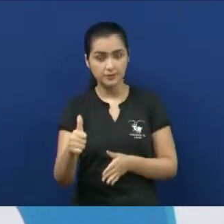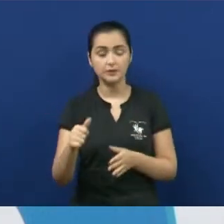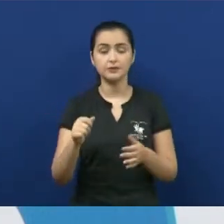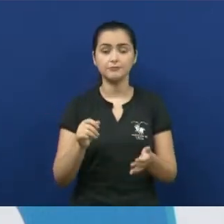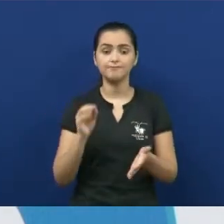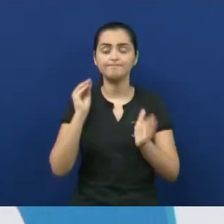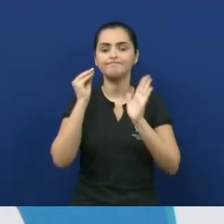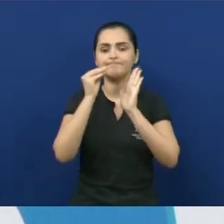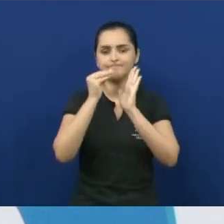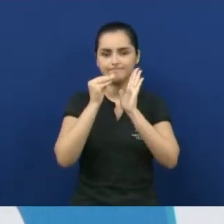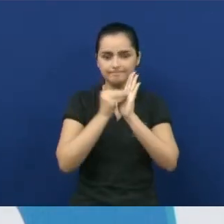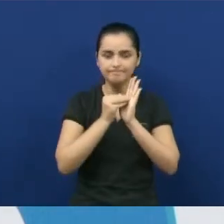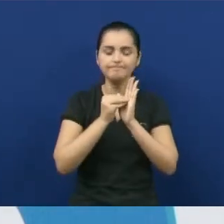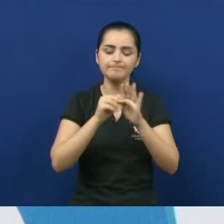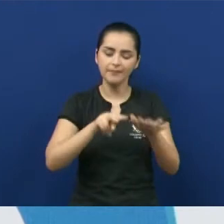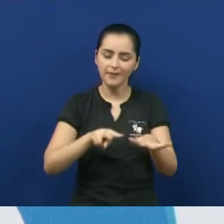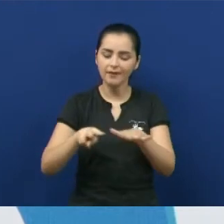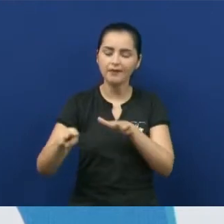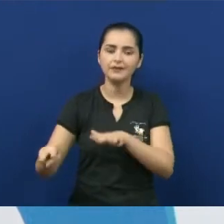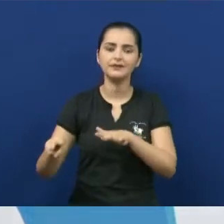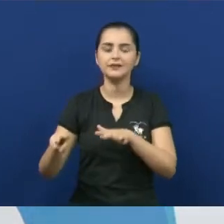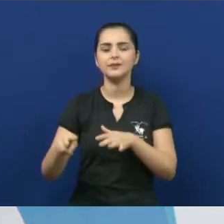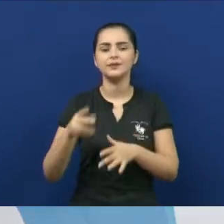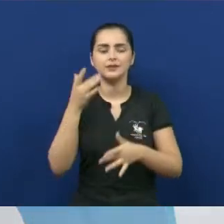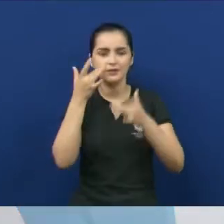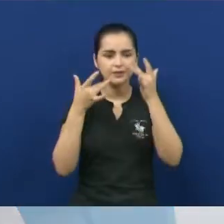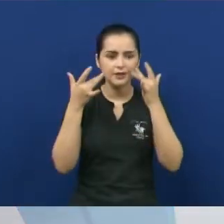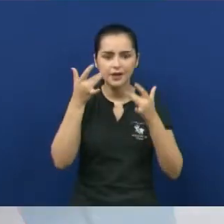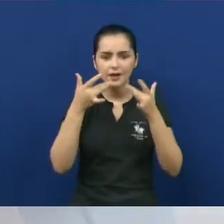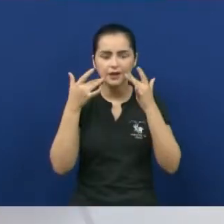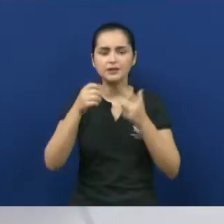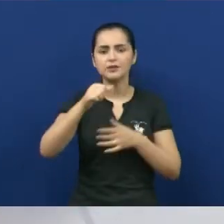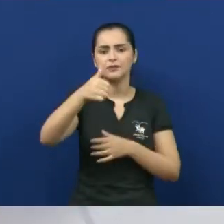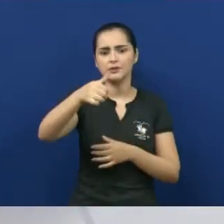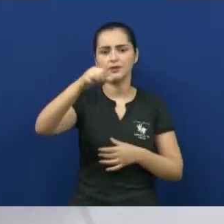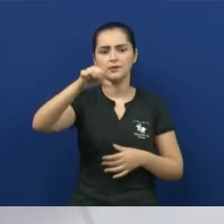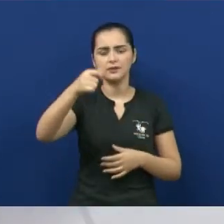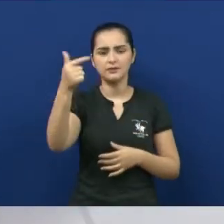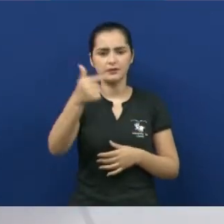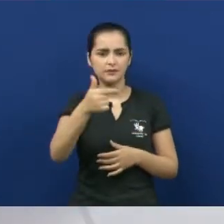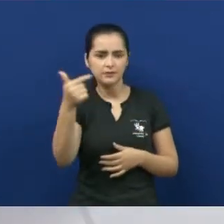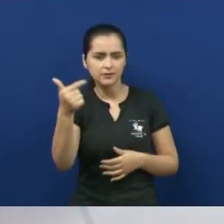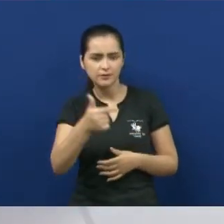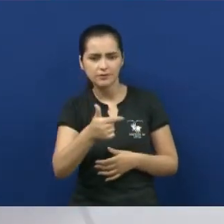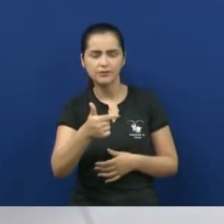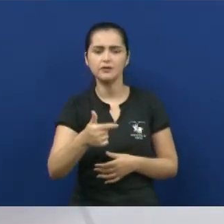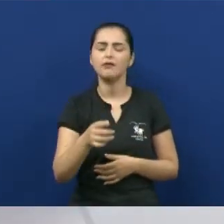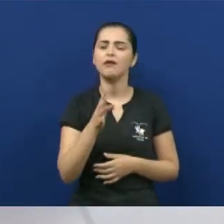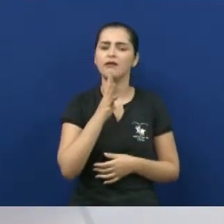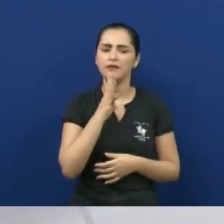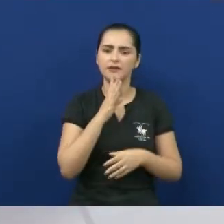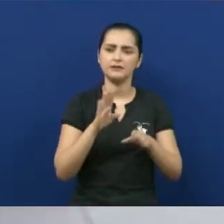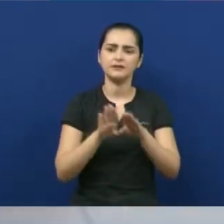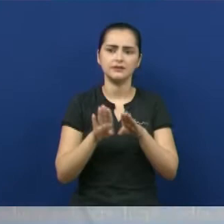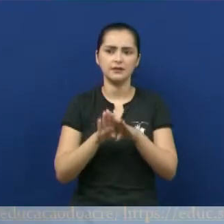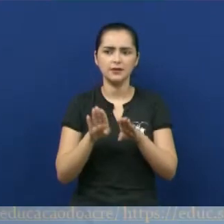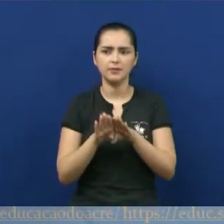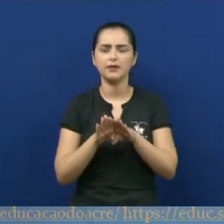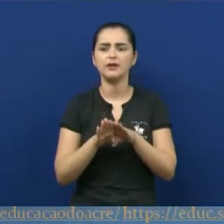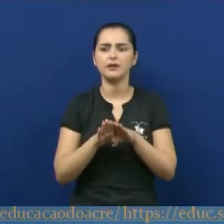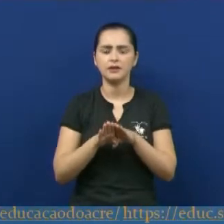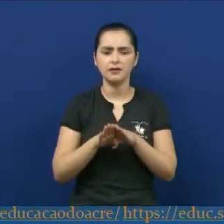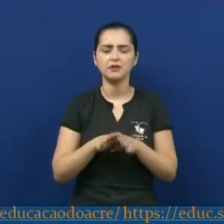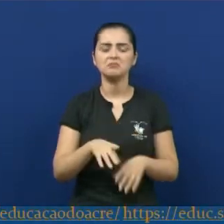marcada pela Semana de Arte Moderna, em 1922, ela foi conhecida também como a fase